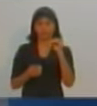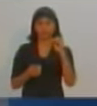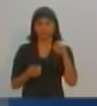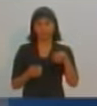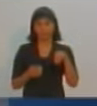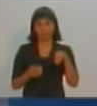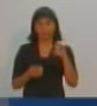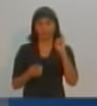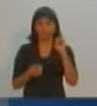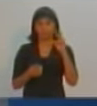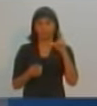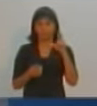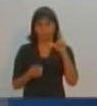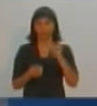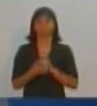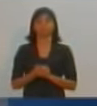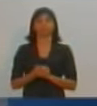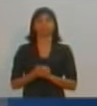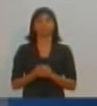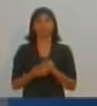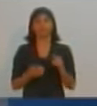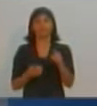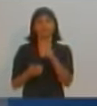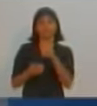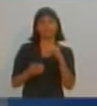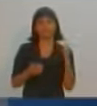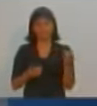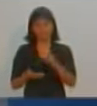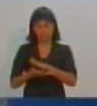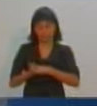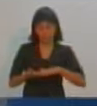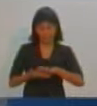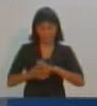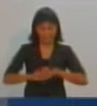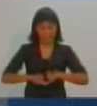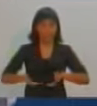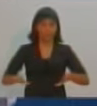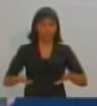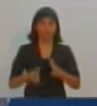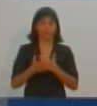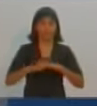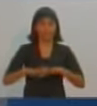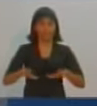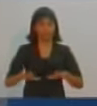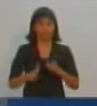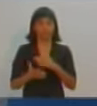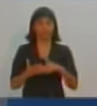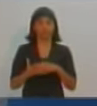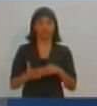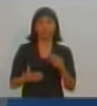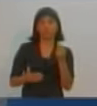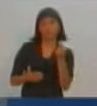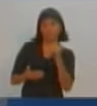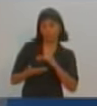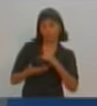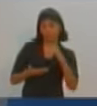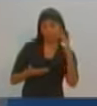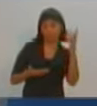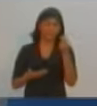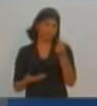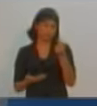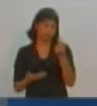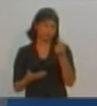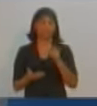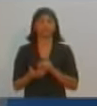auditoria para virem de São Paulo para Prudente para fazer uma limpa em todos os contratos da prefeitura, gerando ainda mais economia. Na área de emprego,